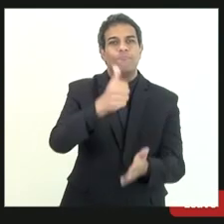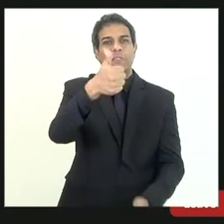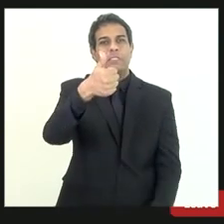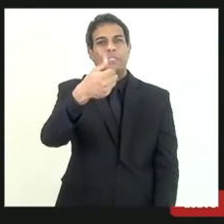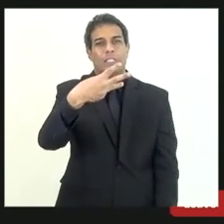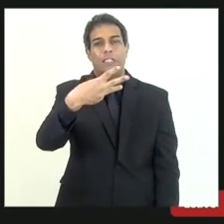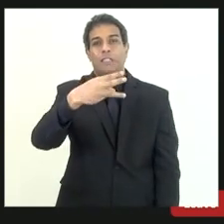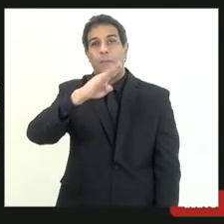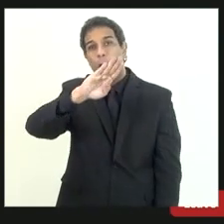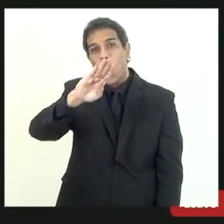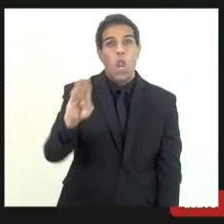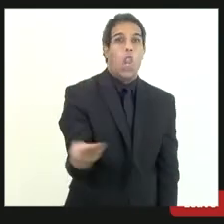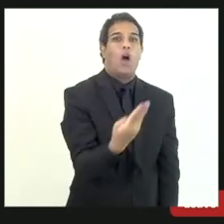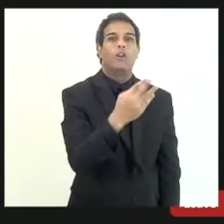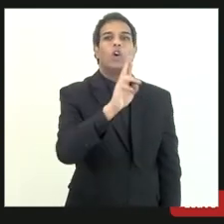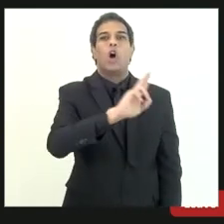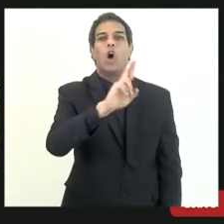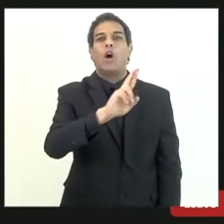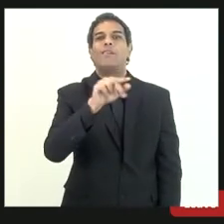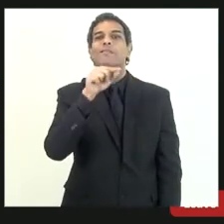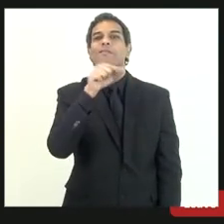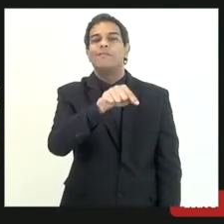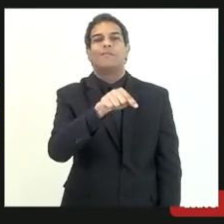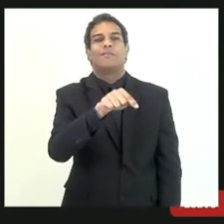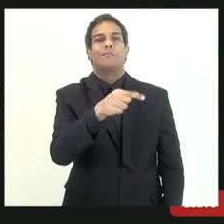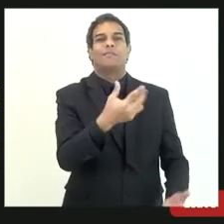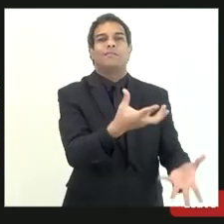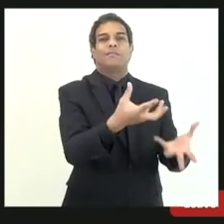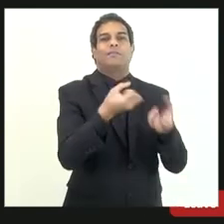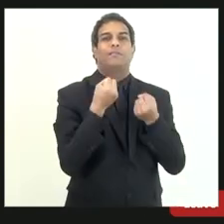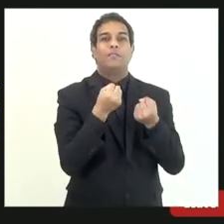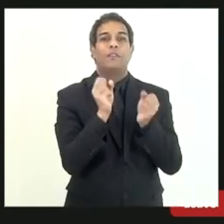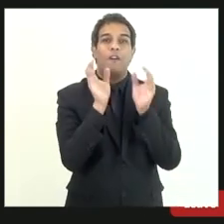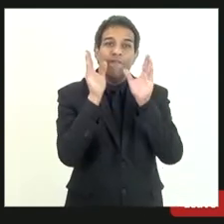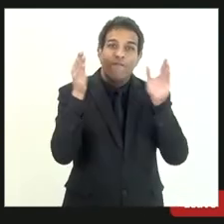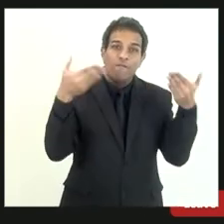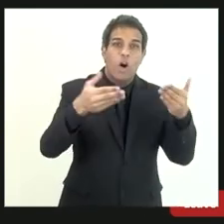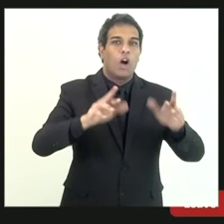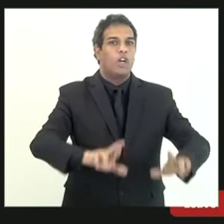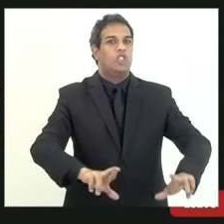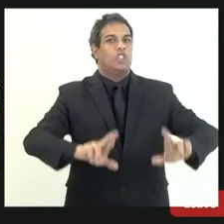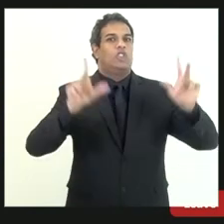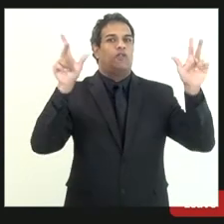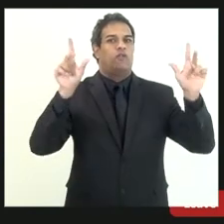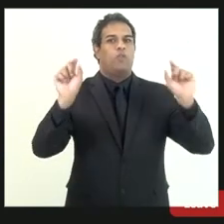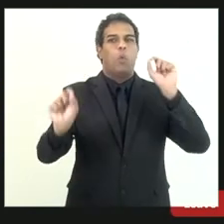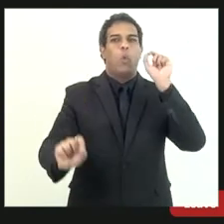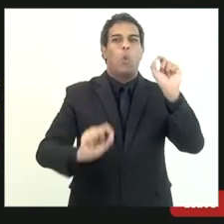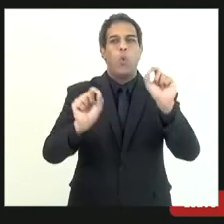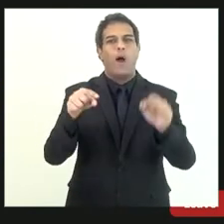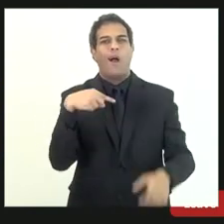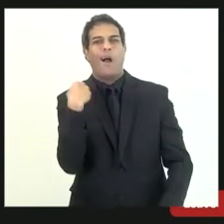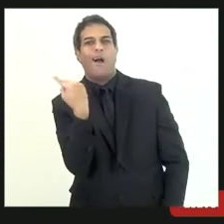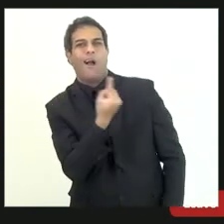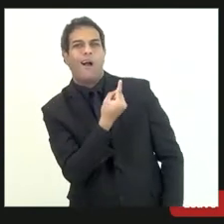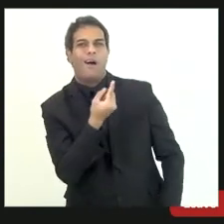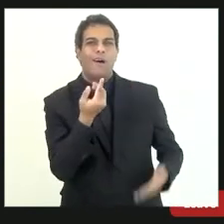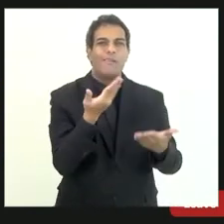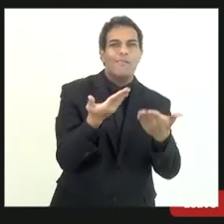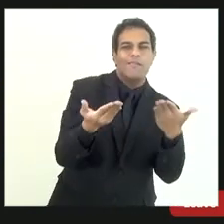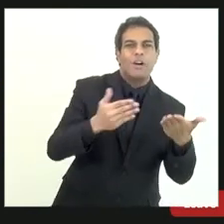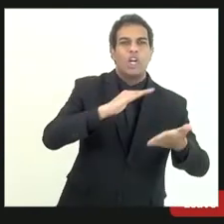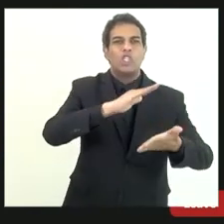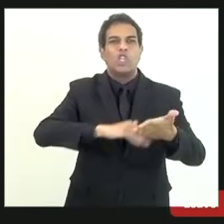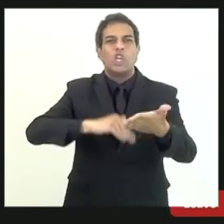de reais a serem trabalhados com um enfoque diferente o que que nós tiramos disso daí